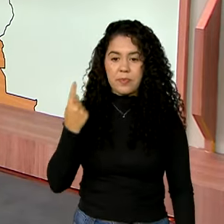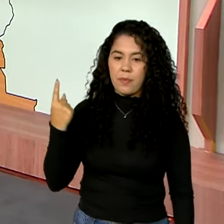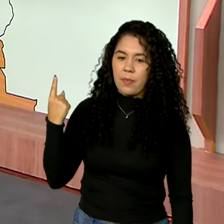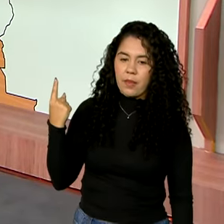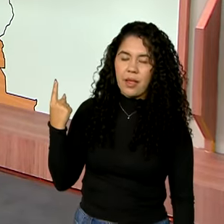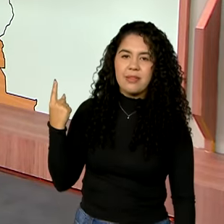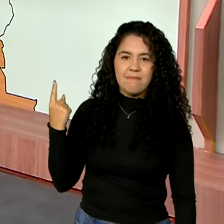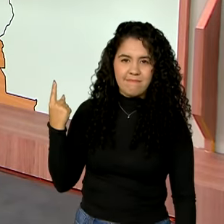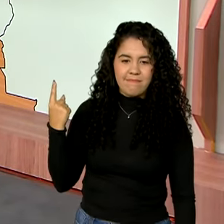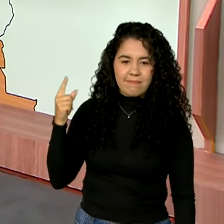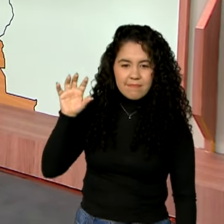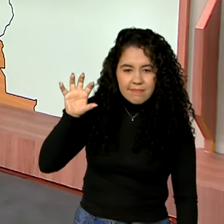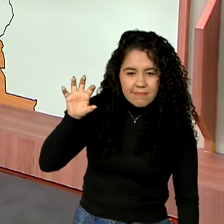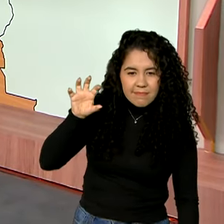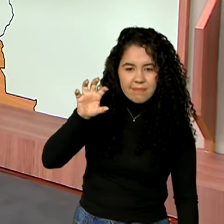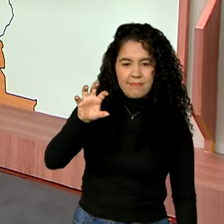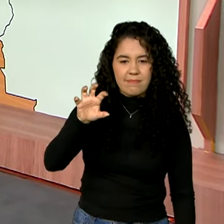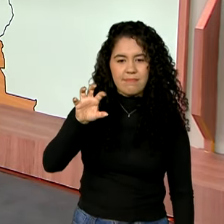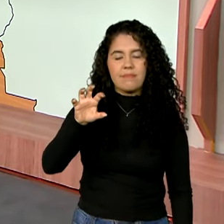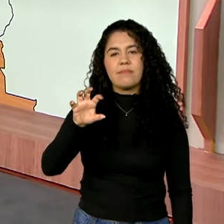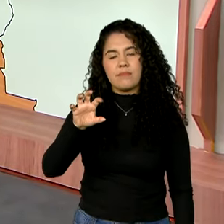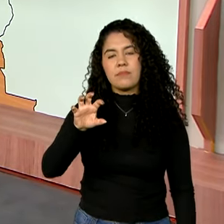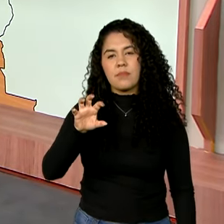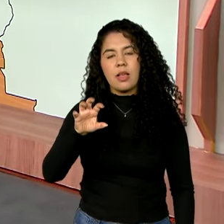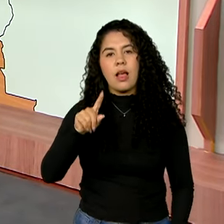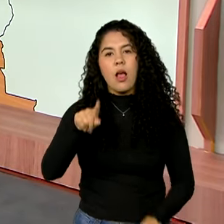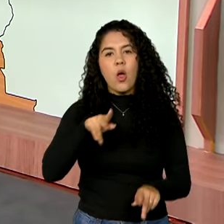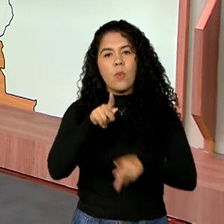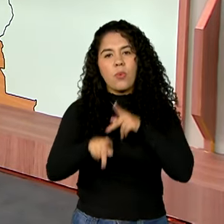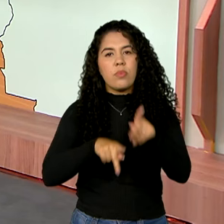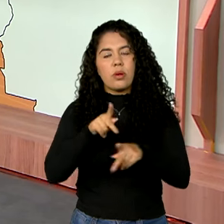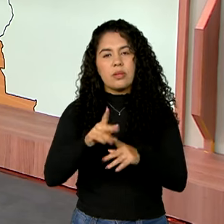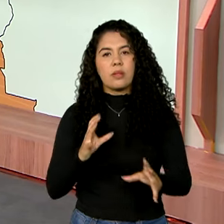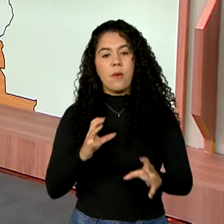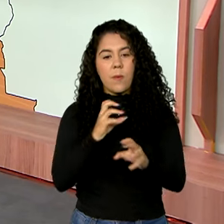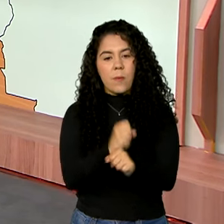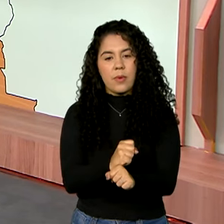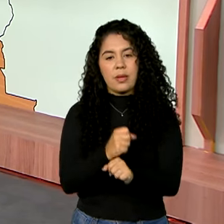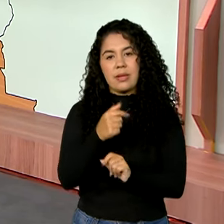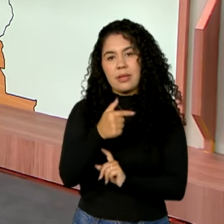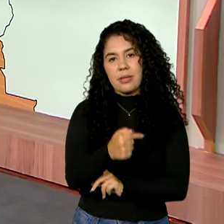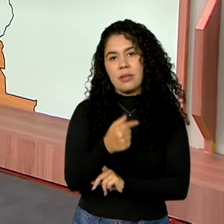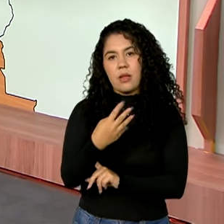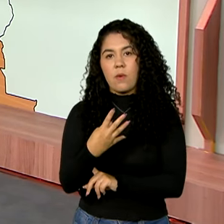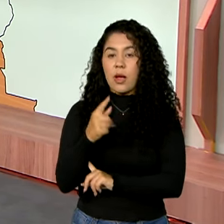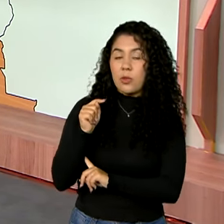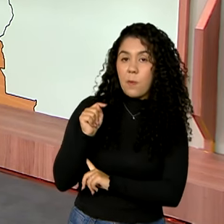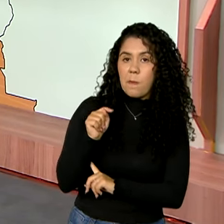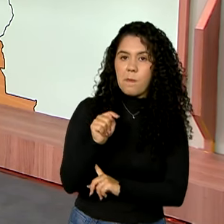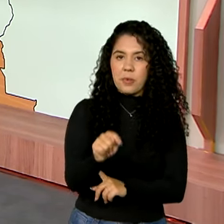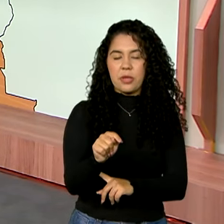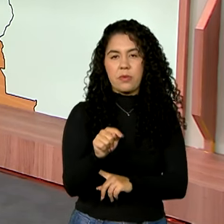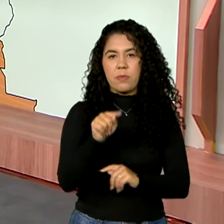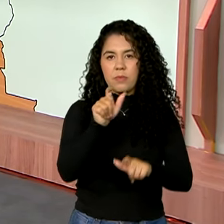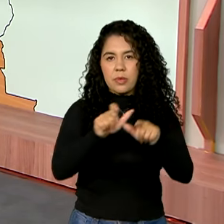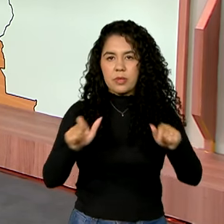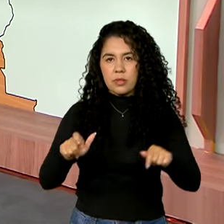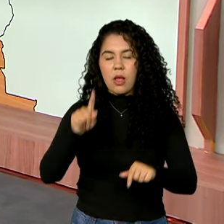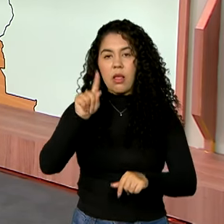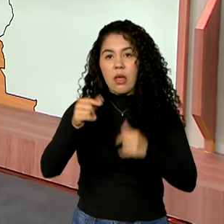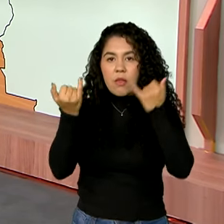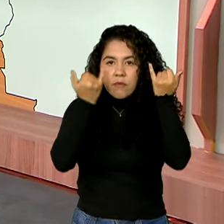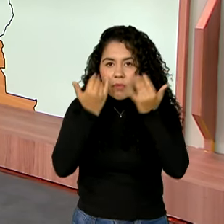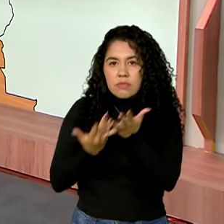mapa. Você vê aí, fica bem no centro do Amazonas, uma população de quase 74 mil habitantes. Isso segundo a última